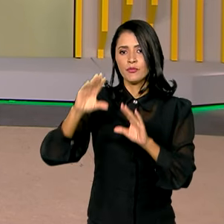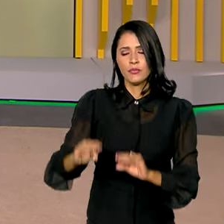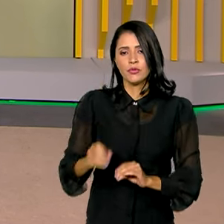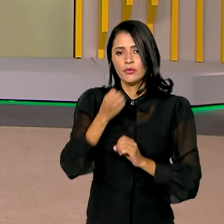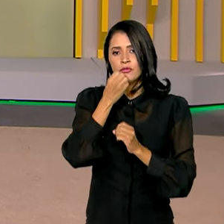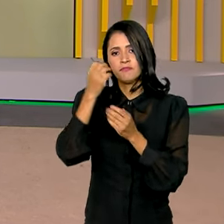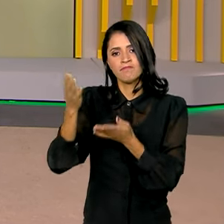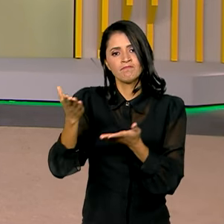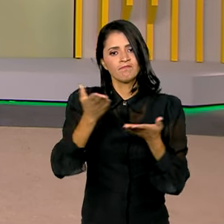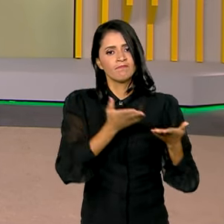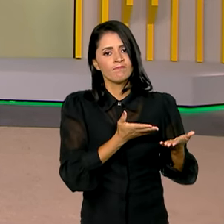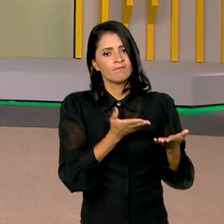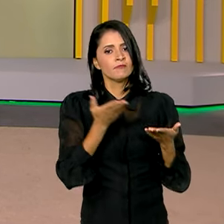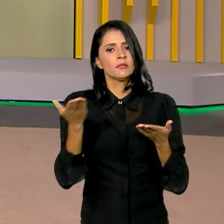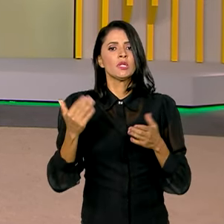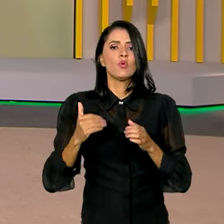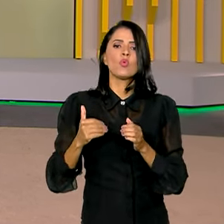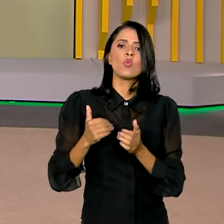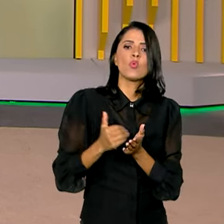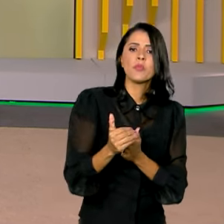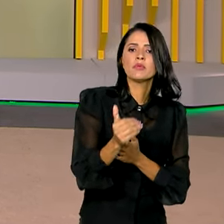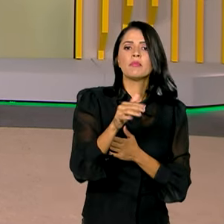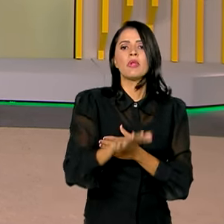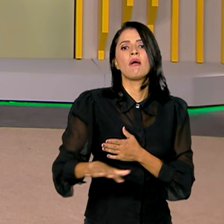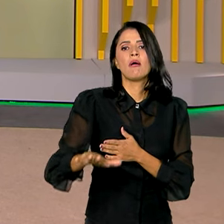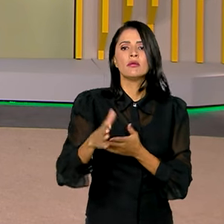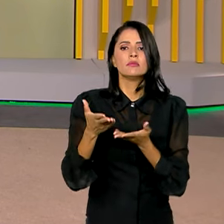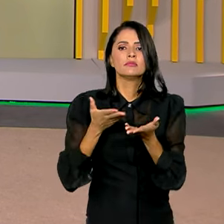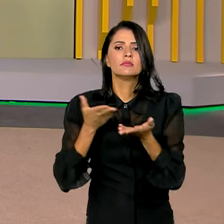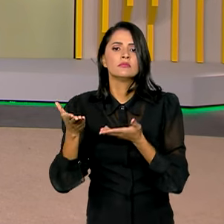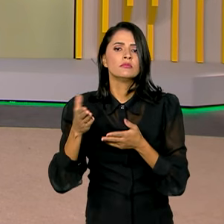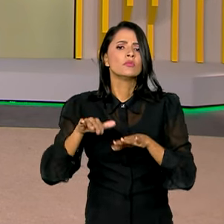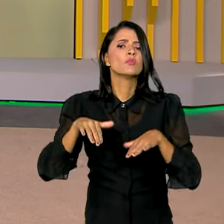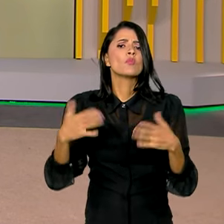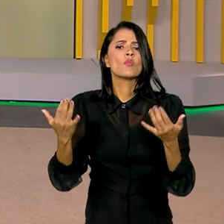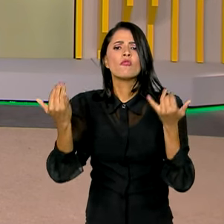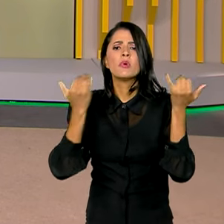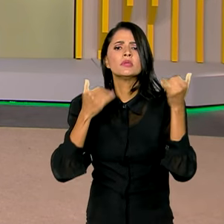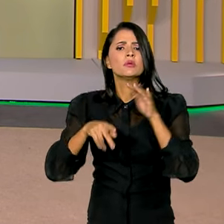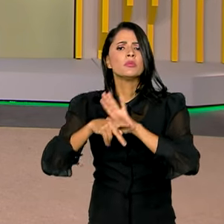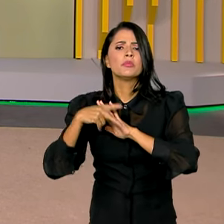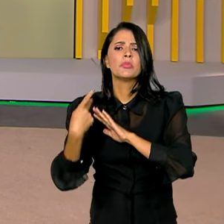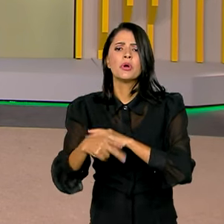Seja bem-vinda. Vamos começar pelo setor de serviços. Quais são as informações do IBGE?